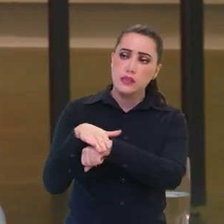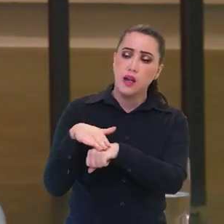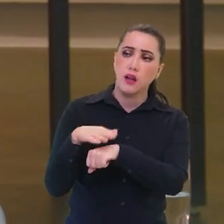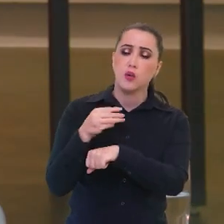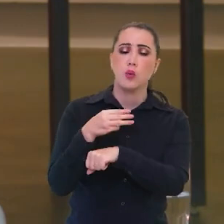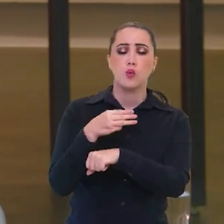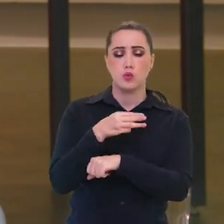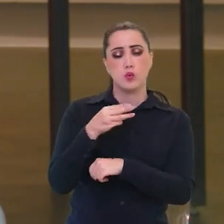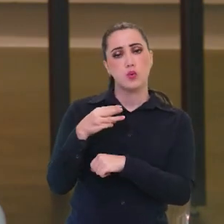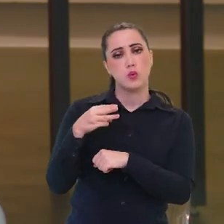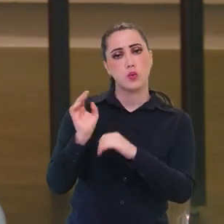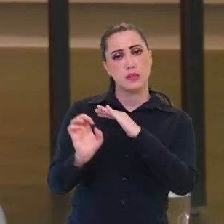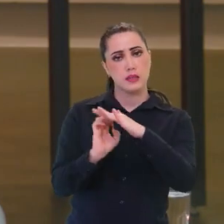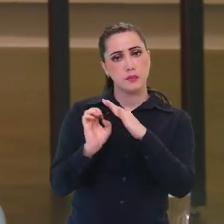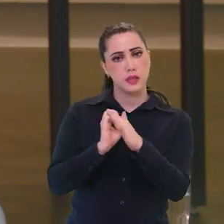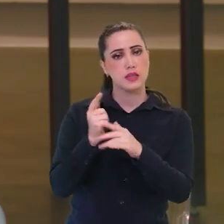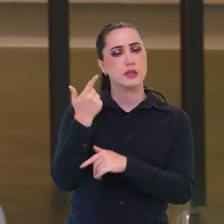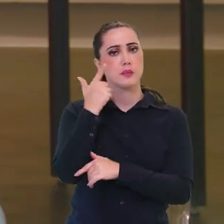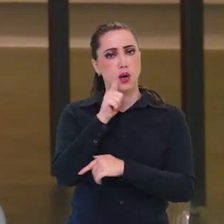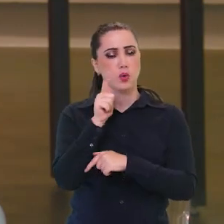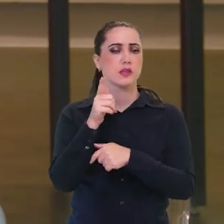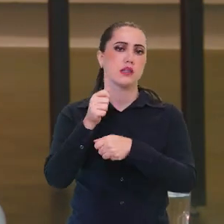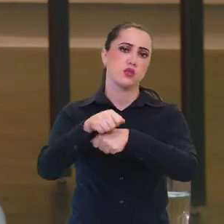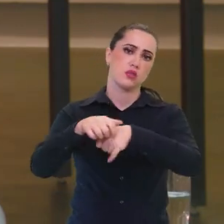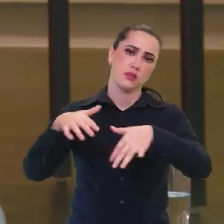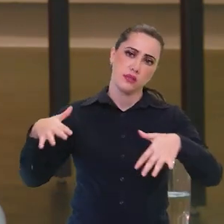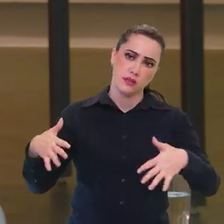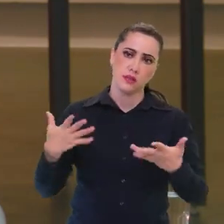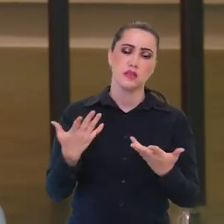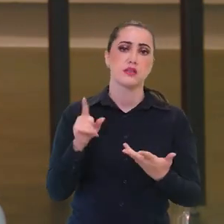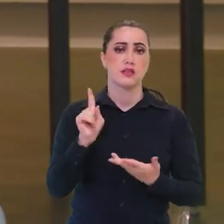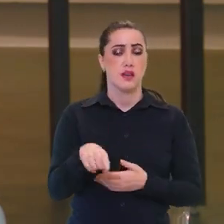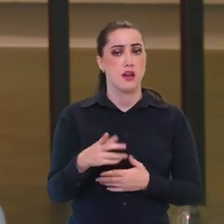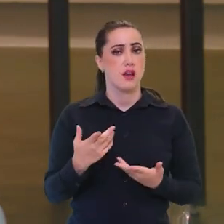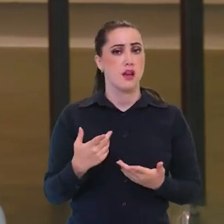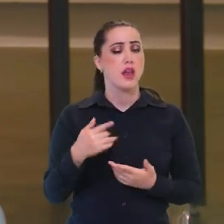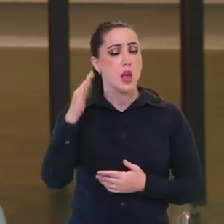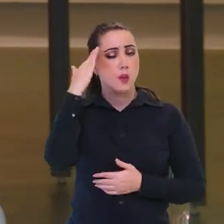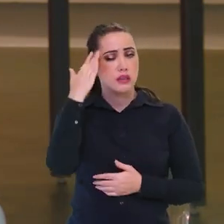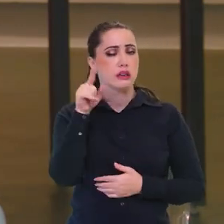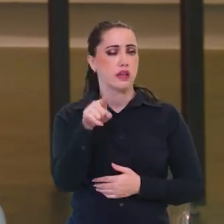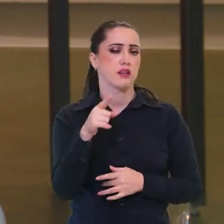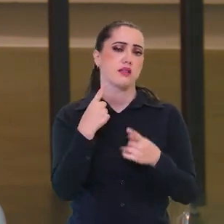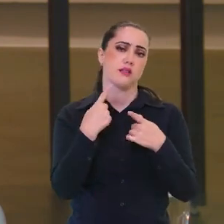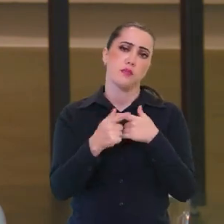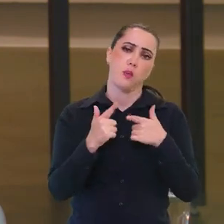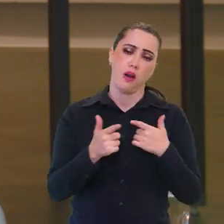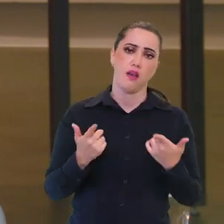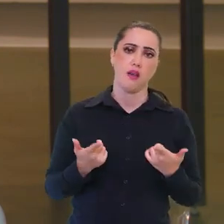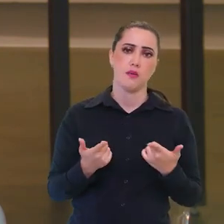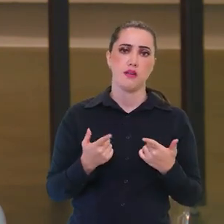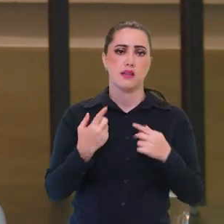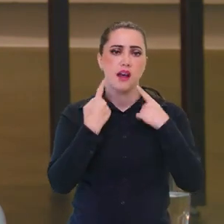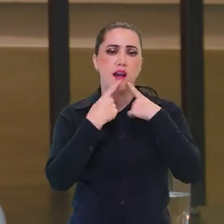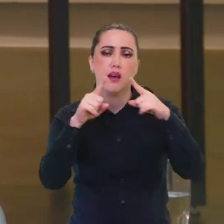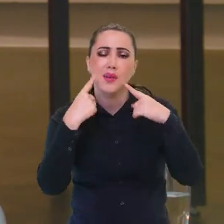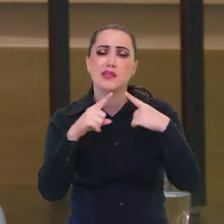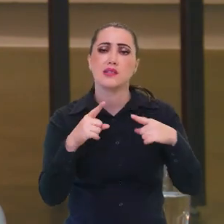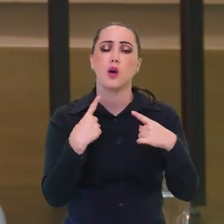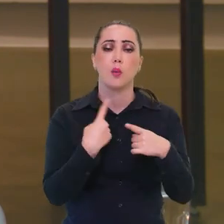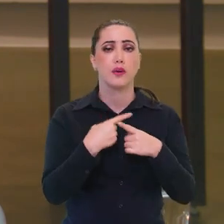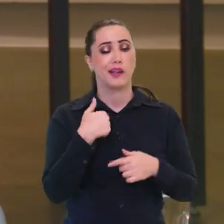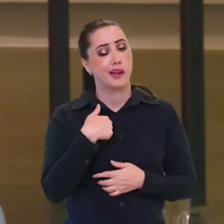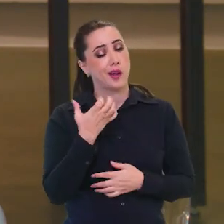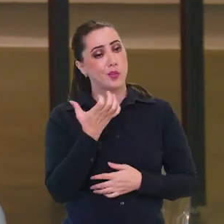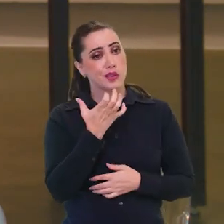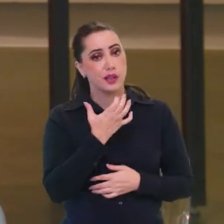para fazer essa descentralização. Isso tem que haver mesmo. Eu até entendo muito essa crítica, porque eu mesmo, quando em algum